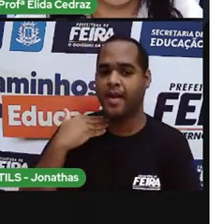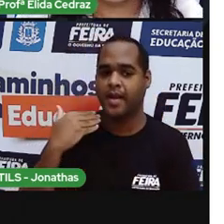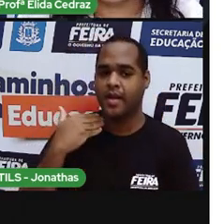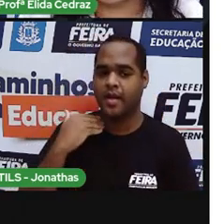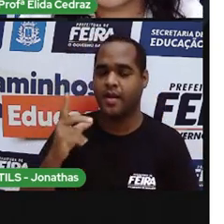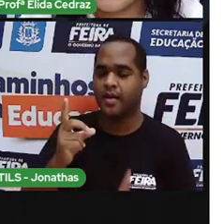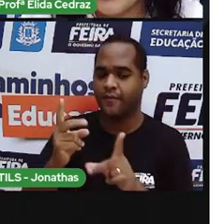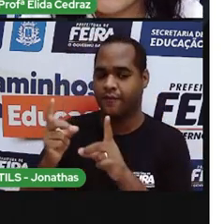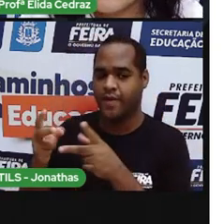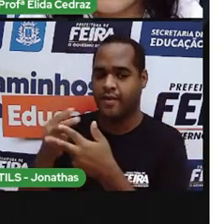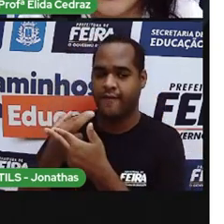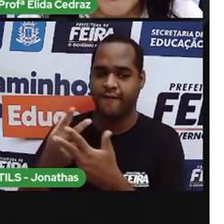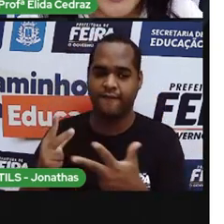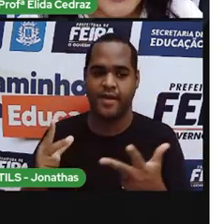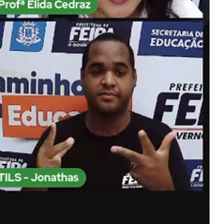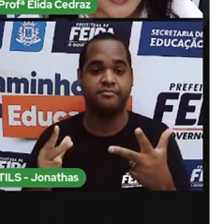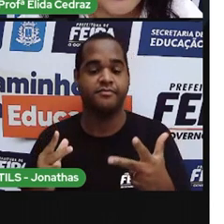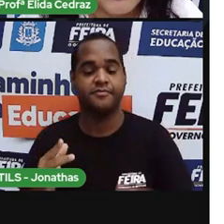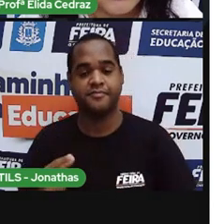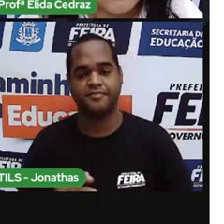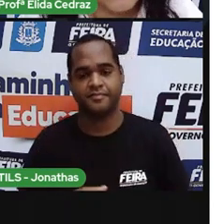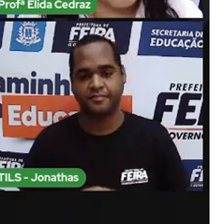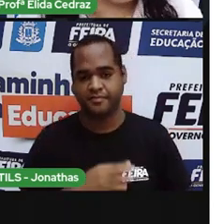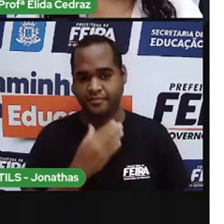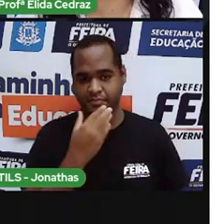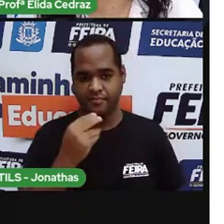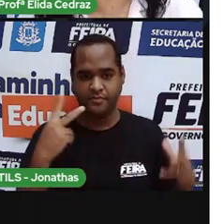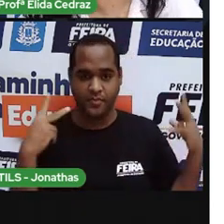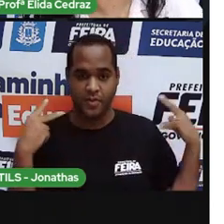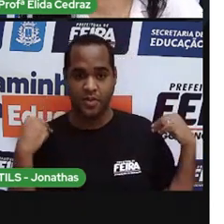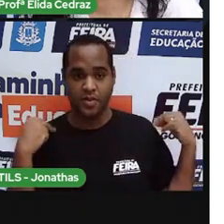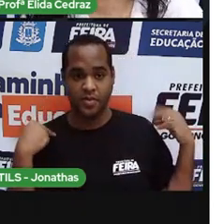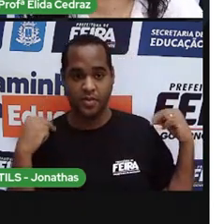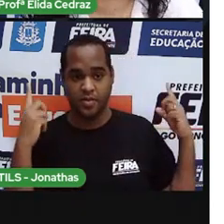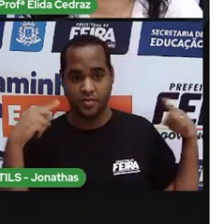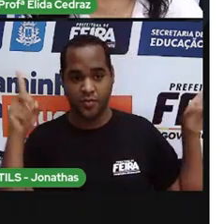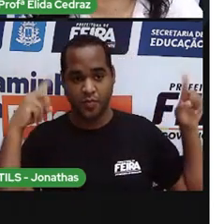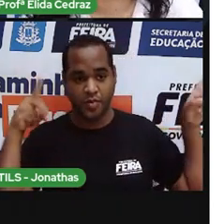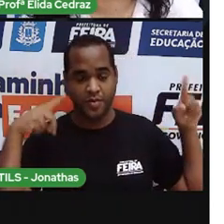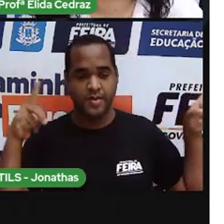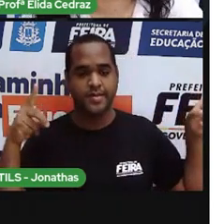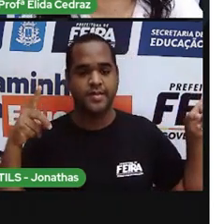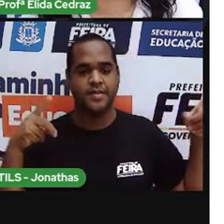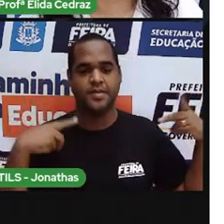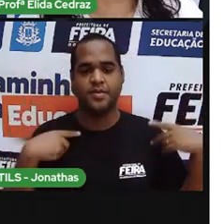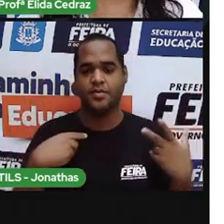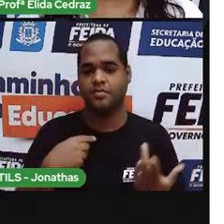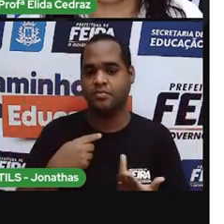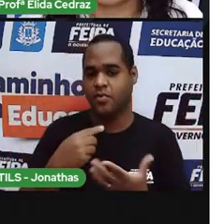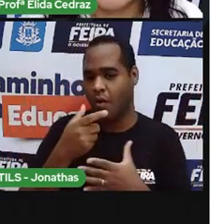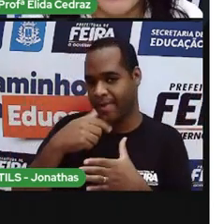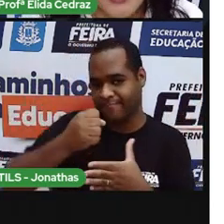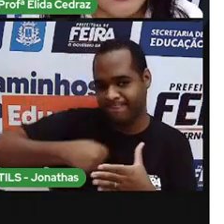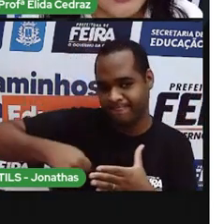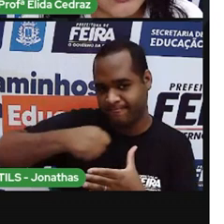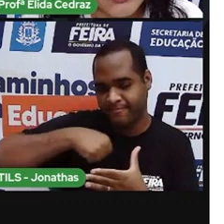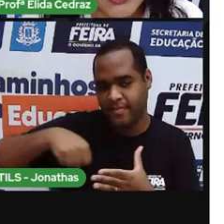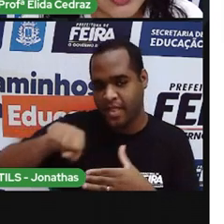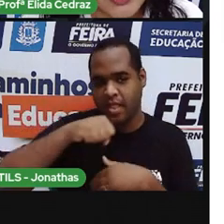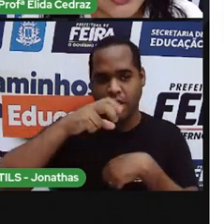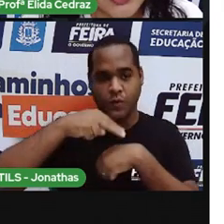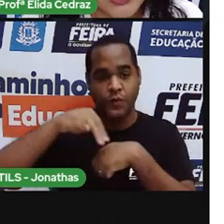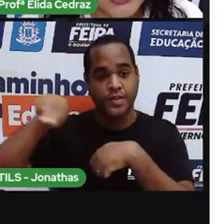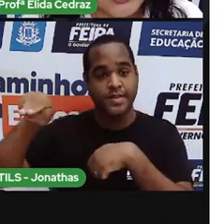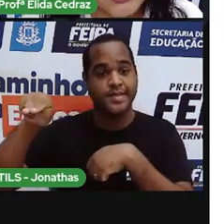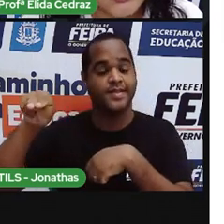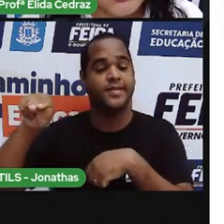os bancários e os comerciários, os motoristas de ambulância, os cozinheiros e os